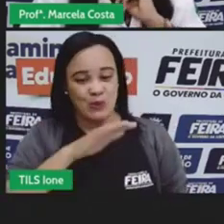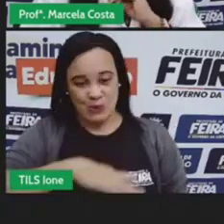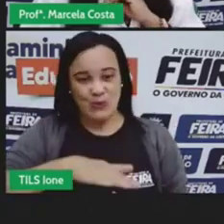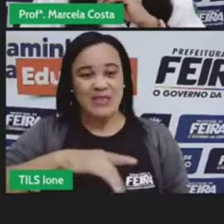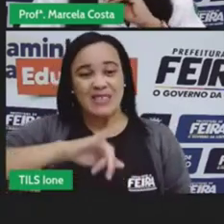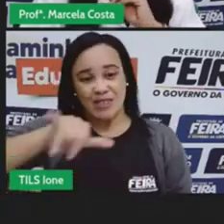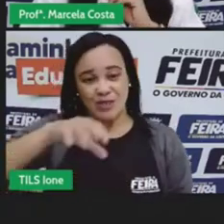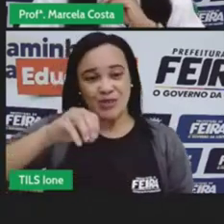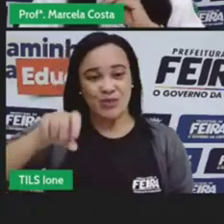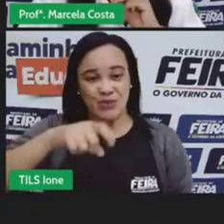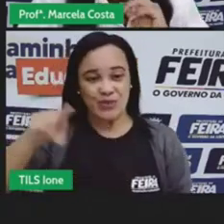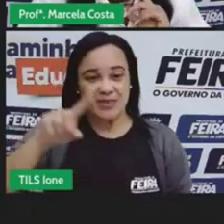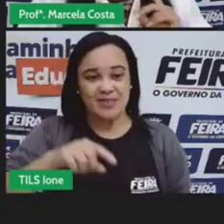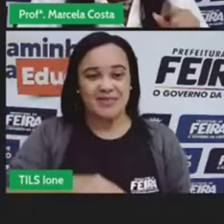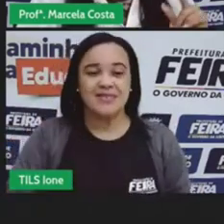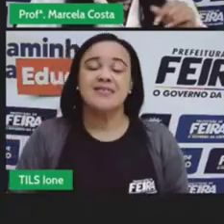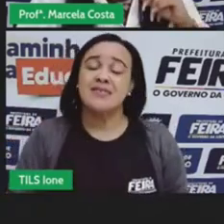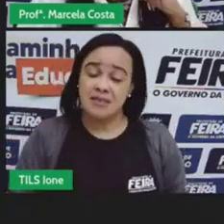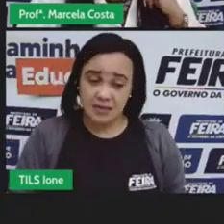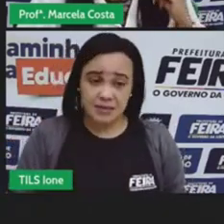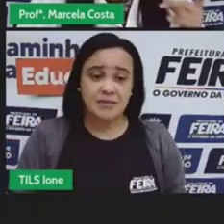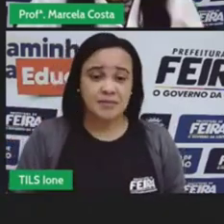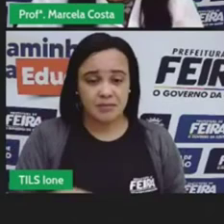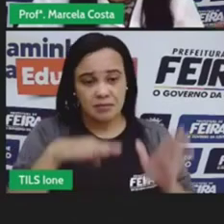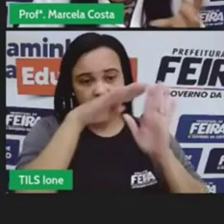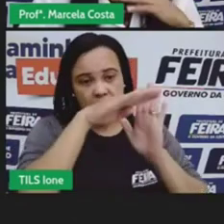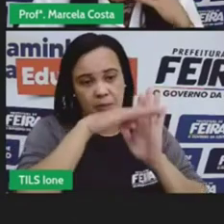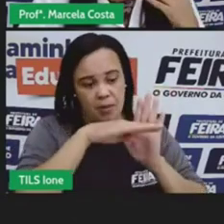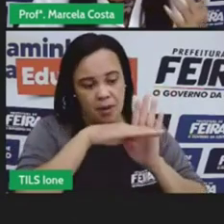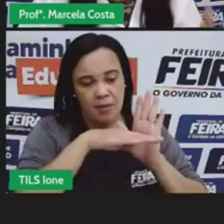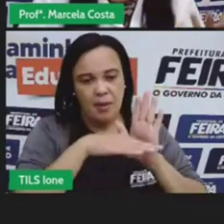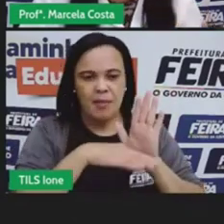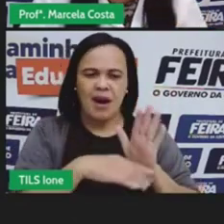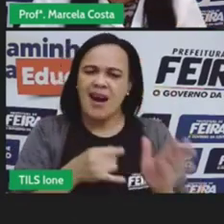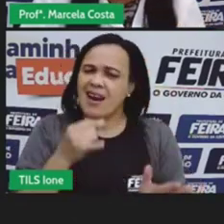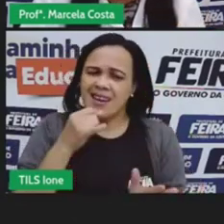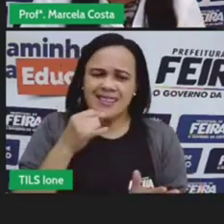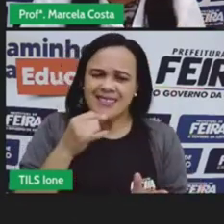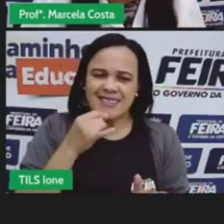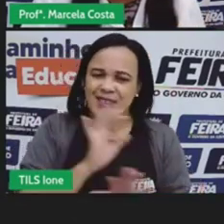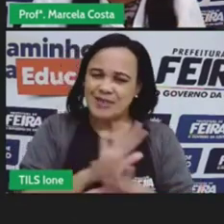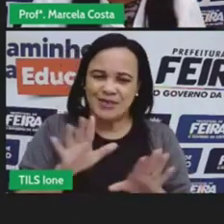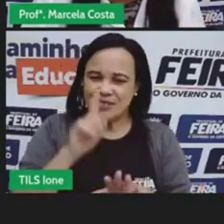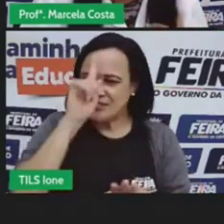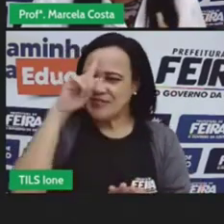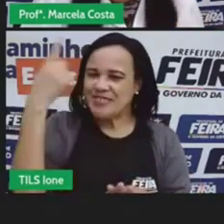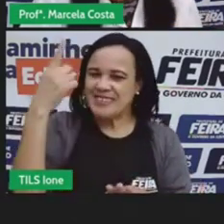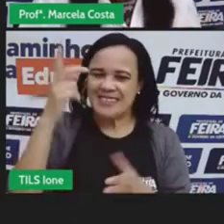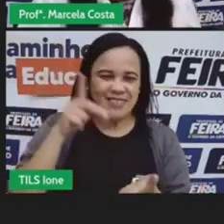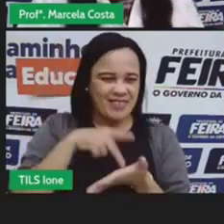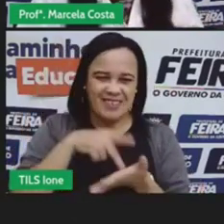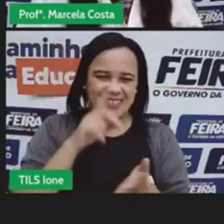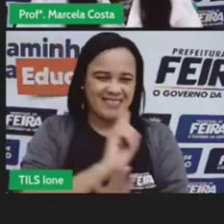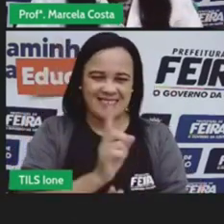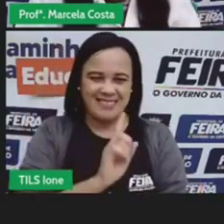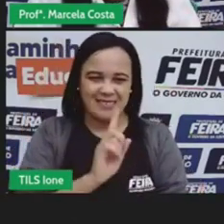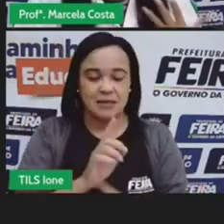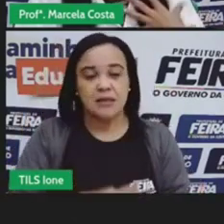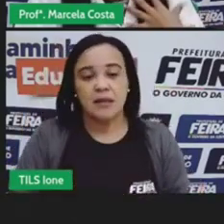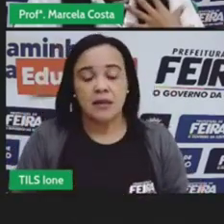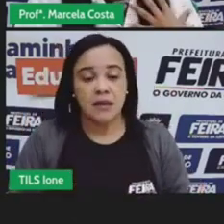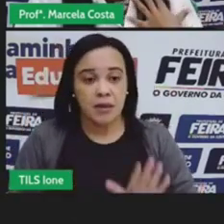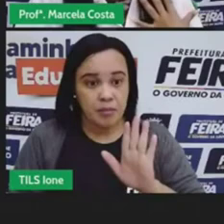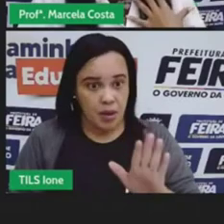lembra que aqui é uma lista hipotética é um exemplo que eu estou mostrando pra vocês mas aí em casa você vai